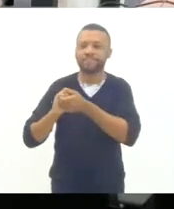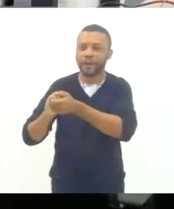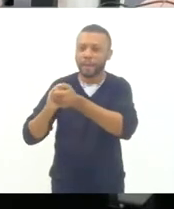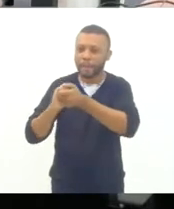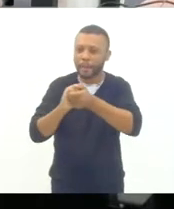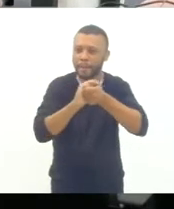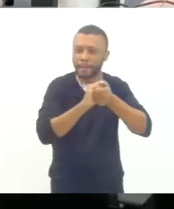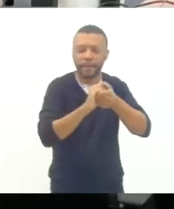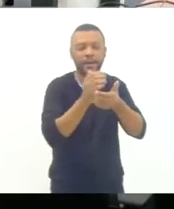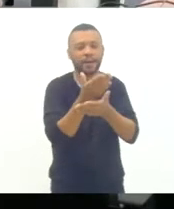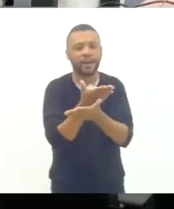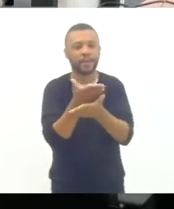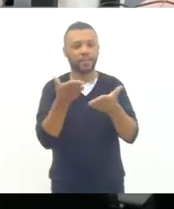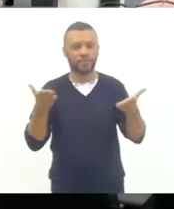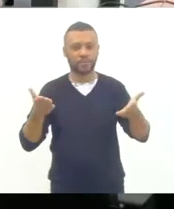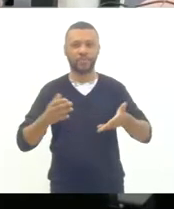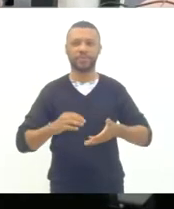a todos.